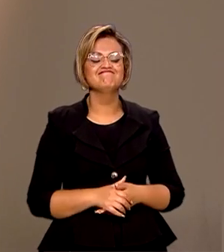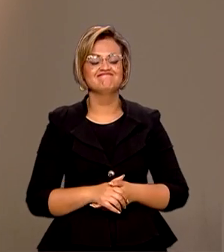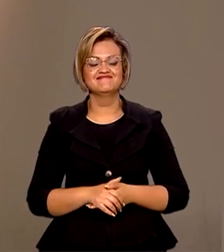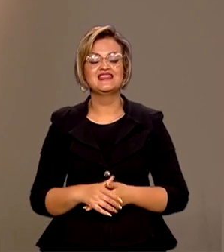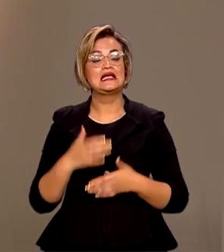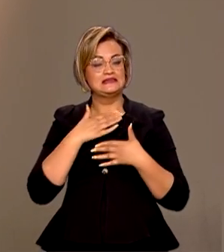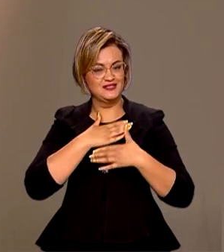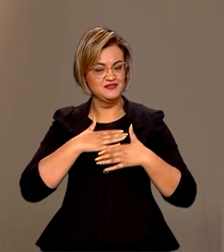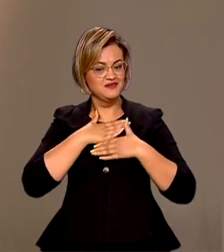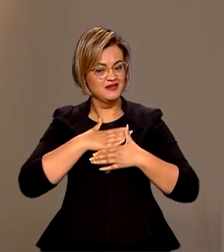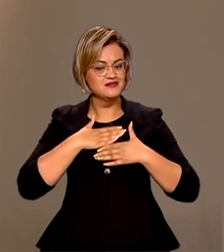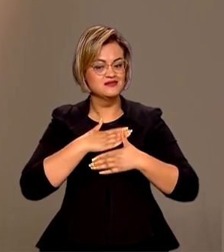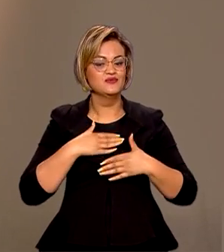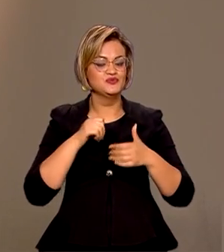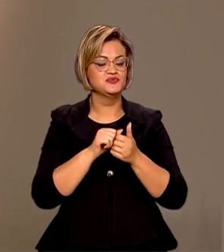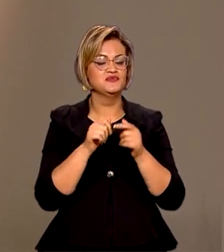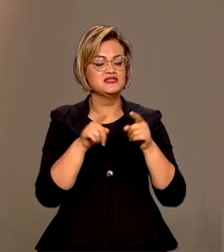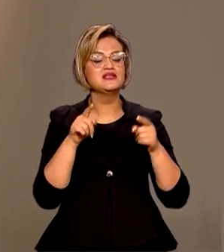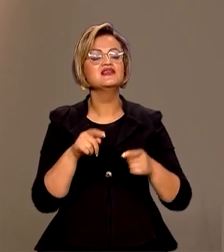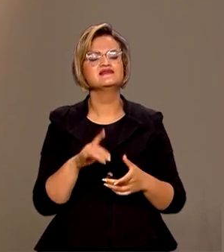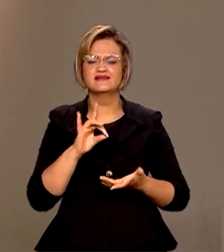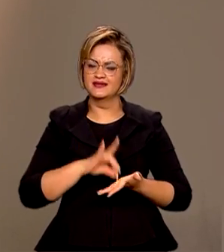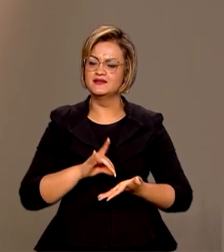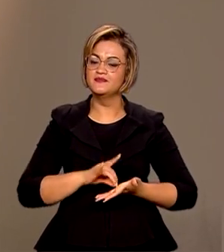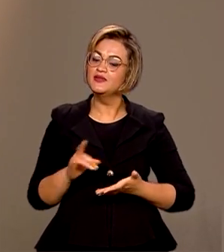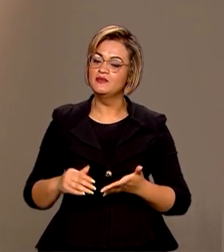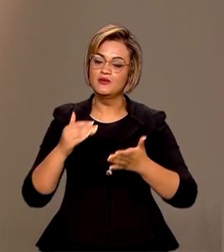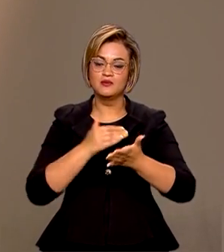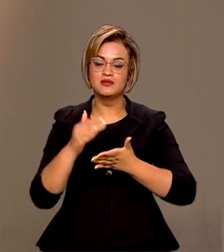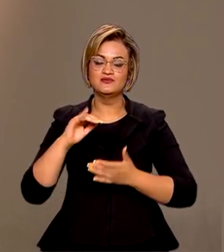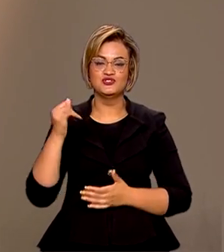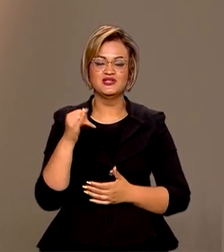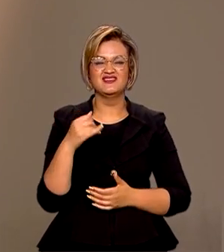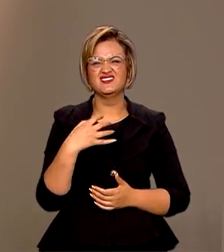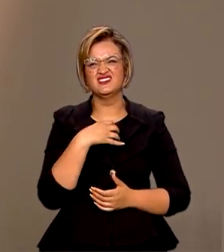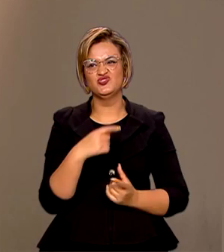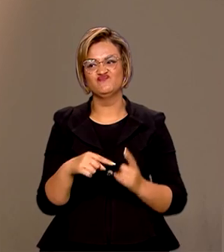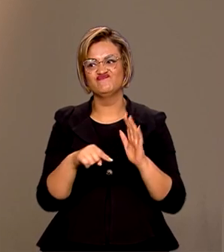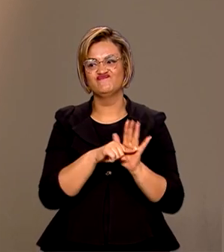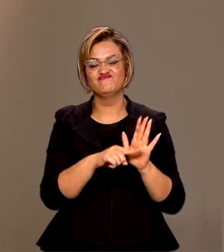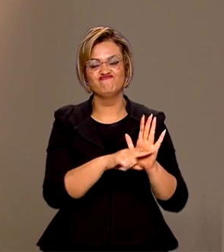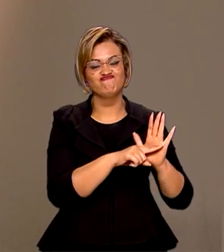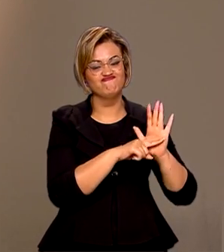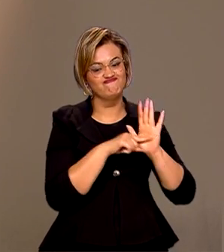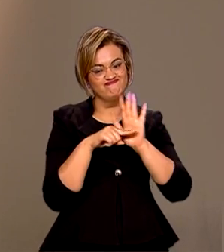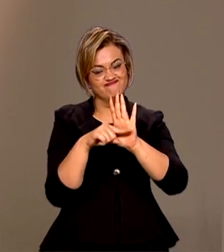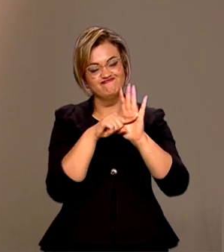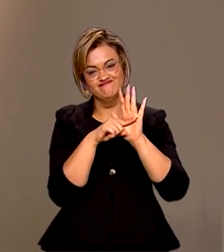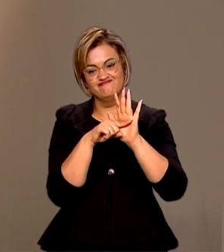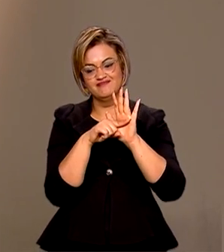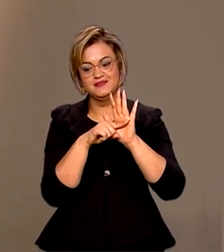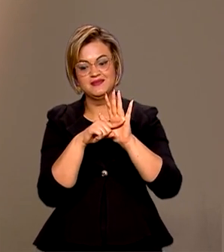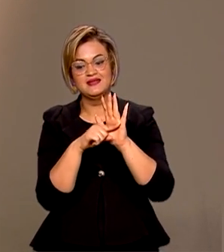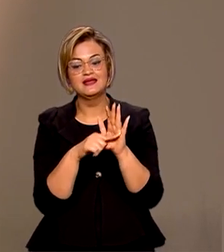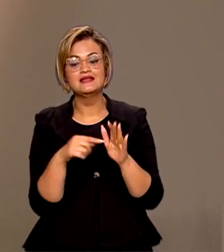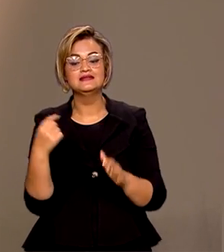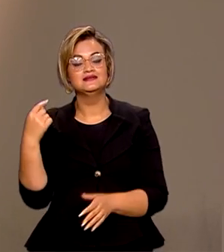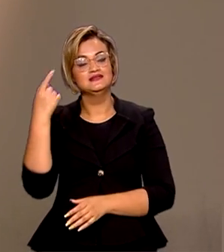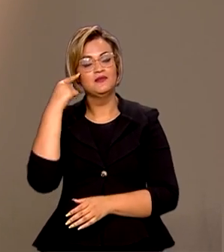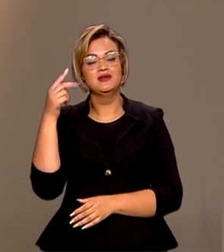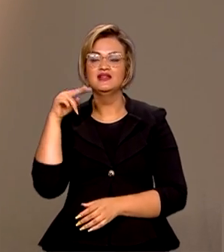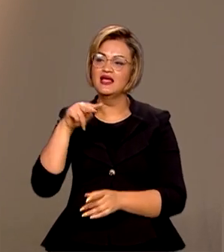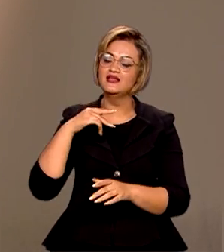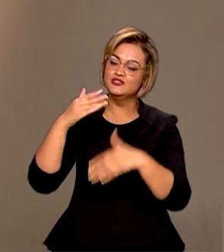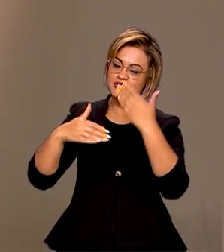vocês aqui. Não tenha dúvida, porque no início do ano a gente estava um pouco pessimista. Então, já existe uma projeção de